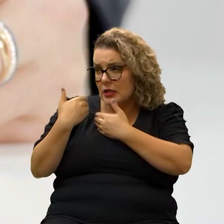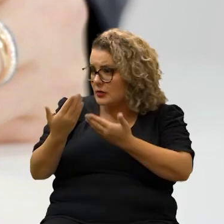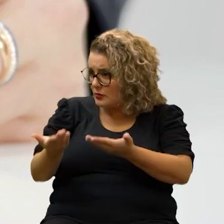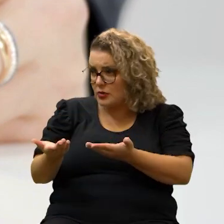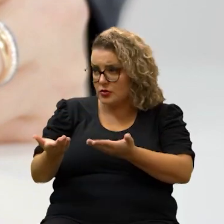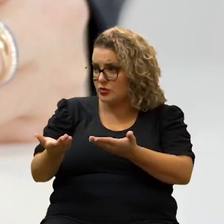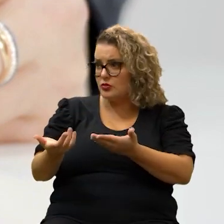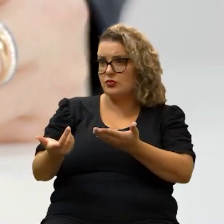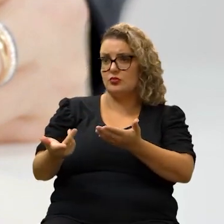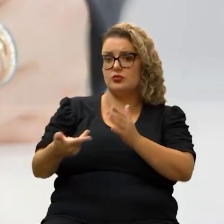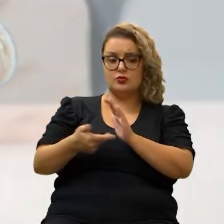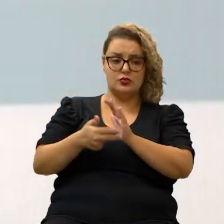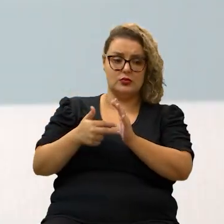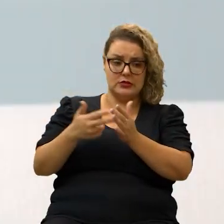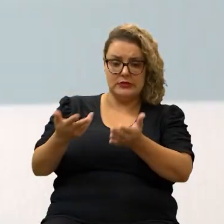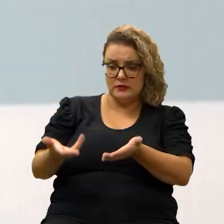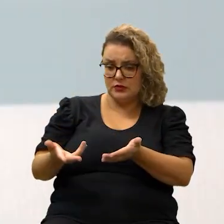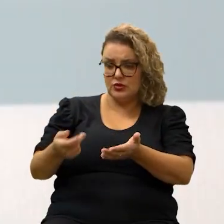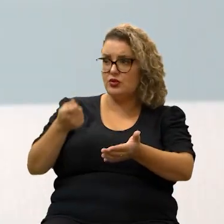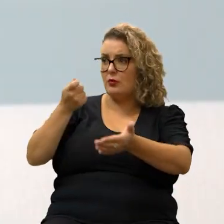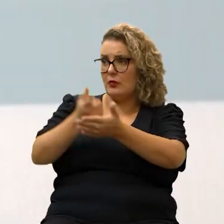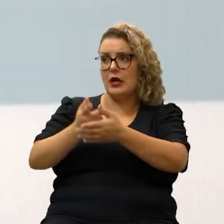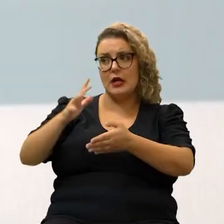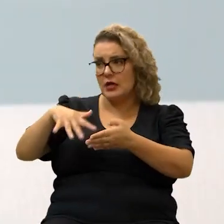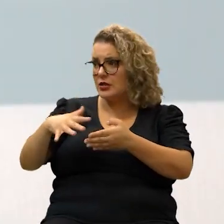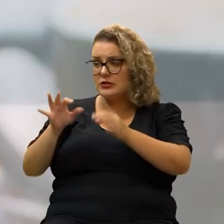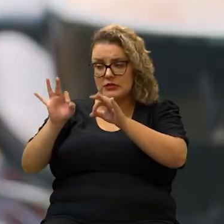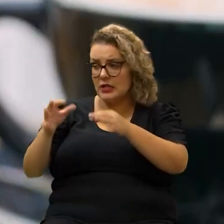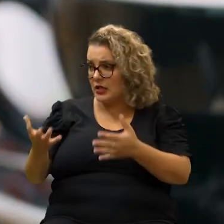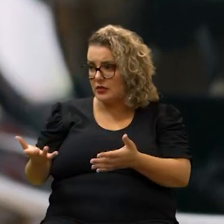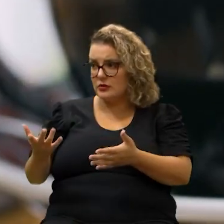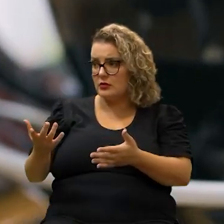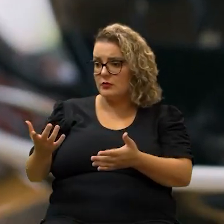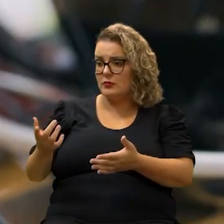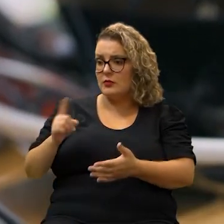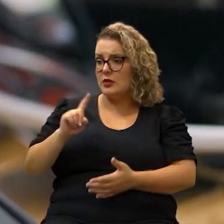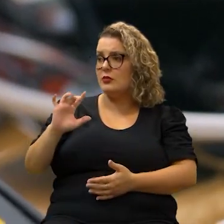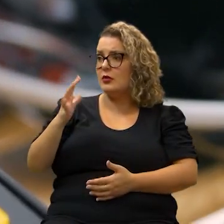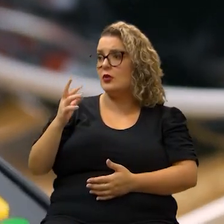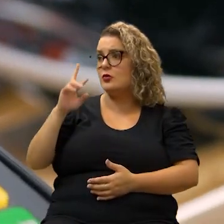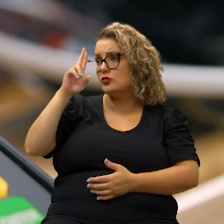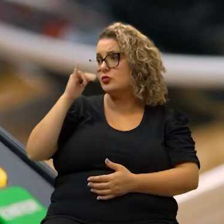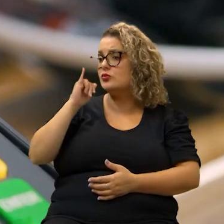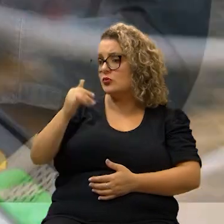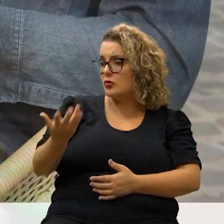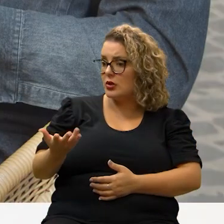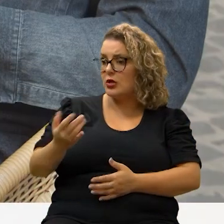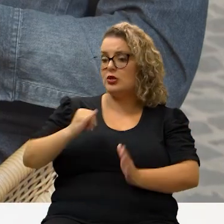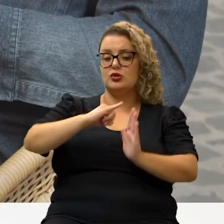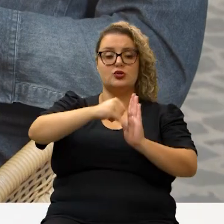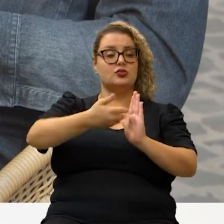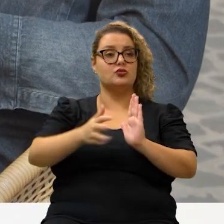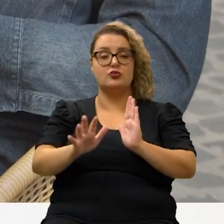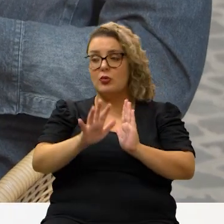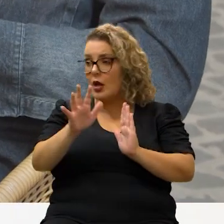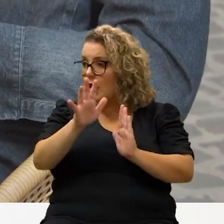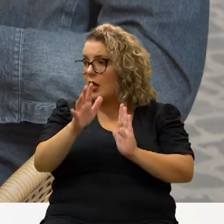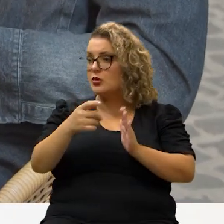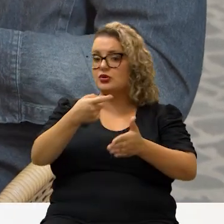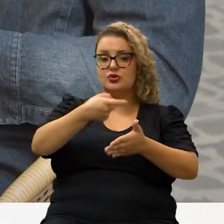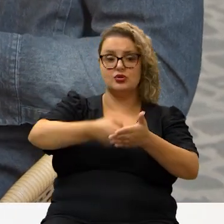serem responsáveis no sentido de conseguir pagar as contas delas em dias para não acontecer o que o senhor disse na questão de juros